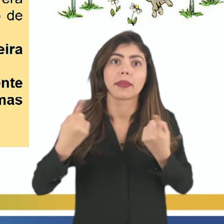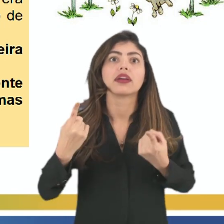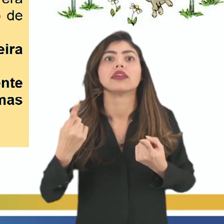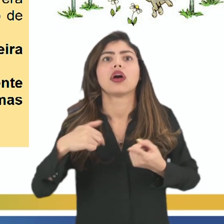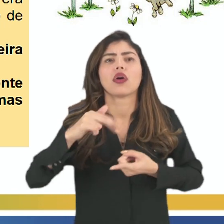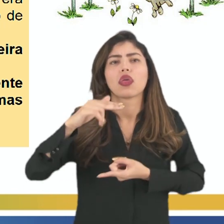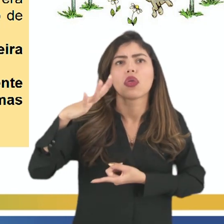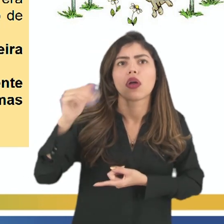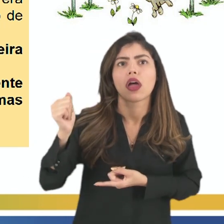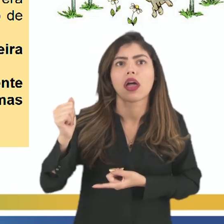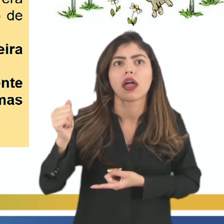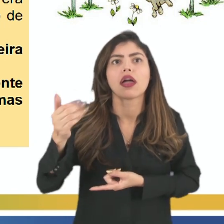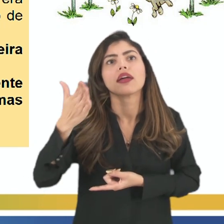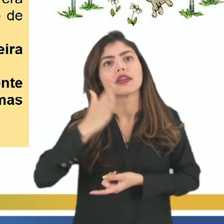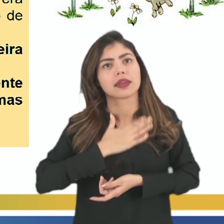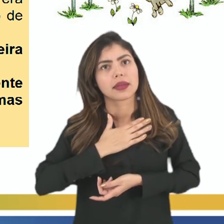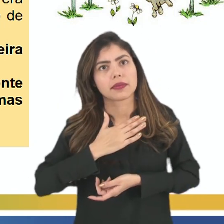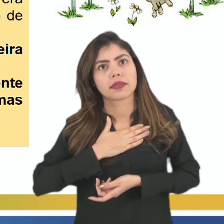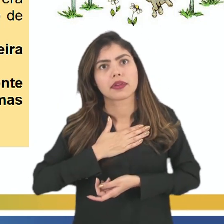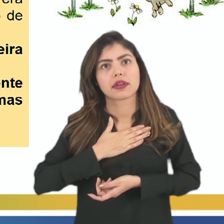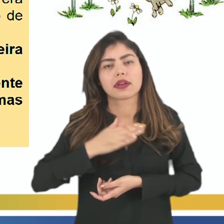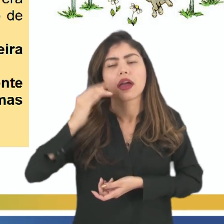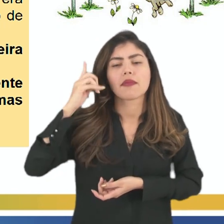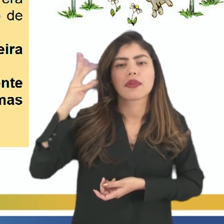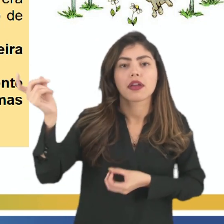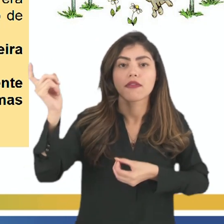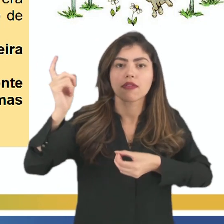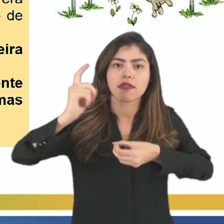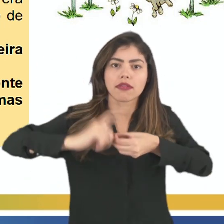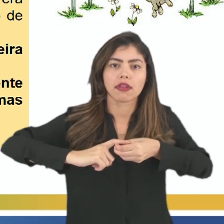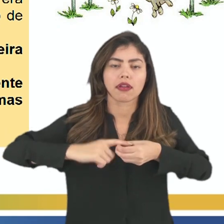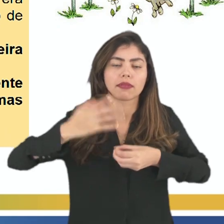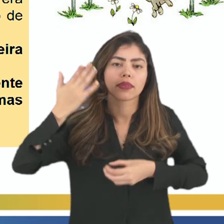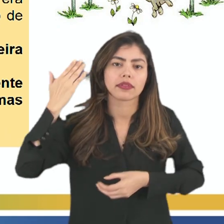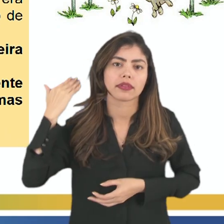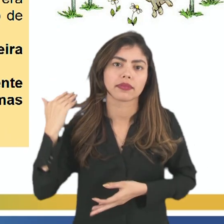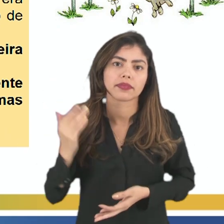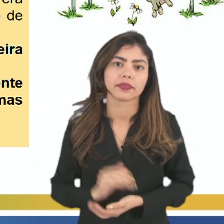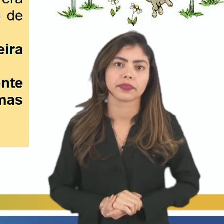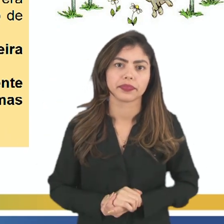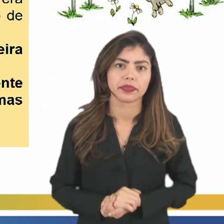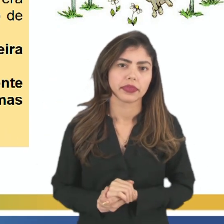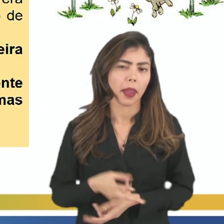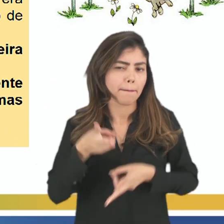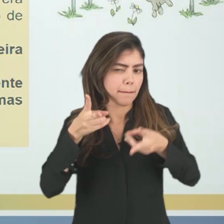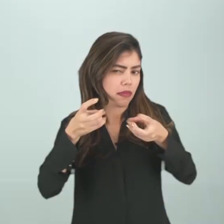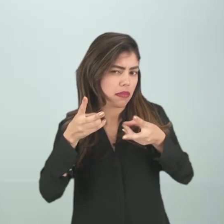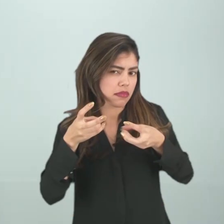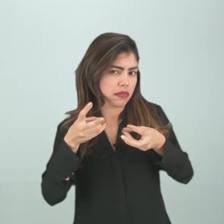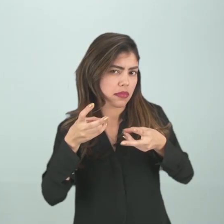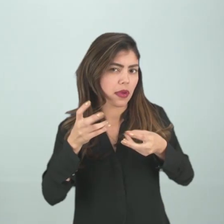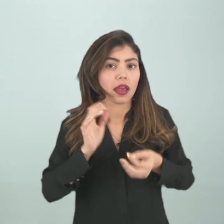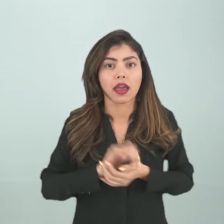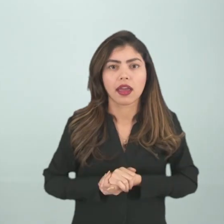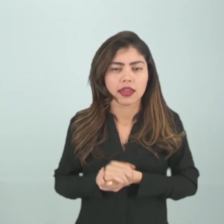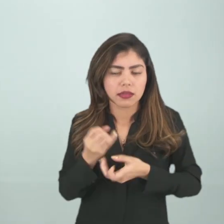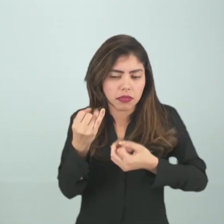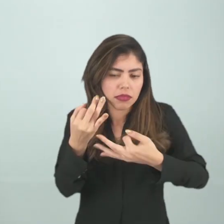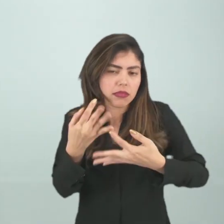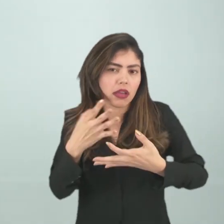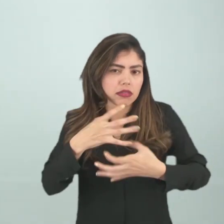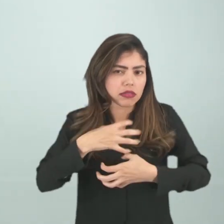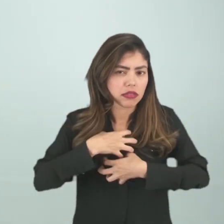jamais sairá de mim a magia de recordar. Então, perceba esse intimismo, esse